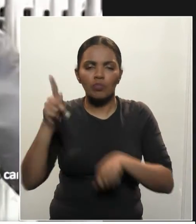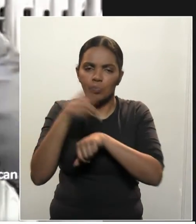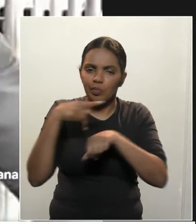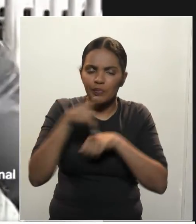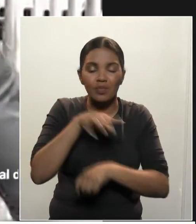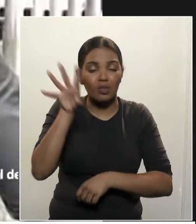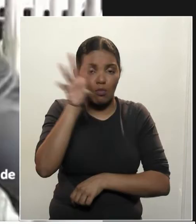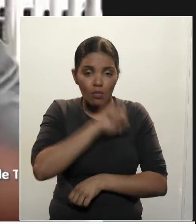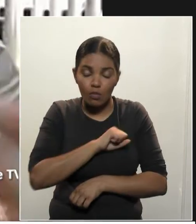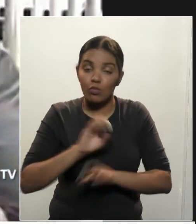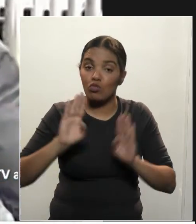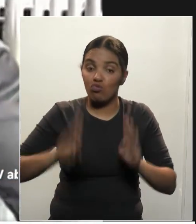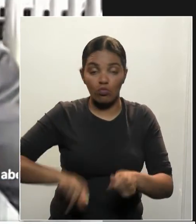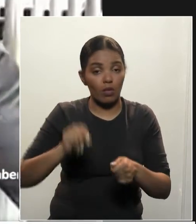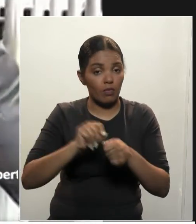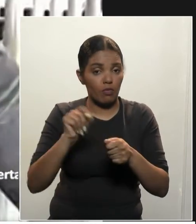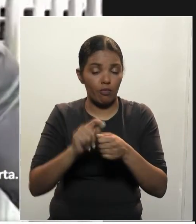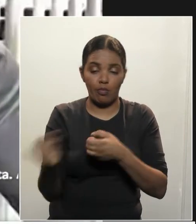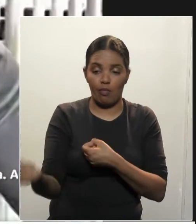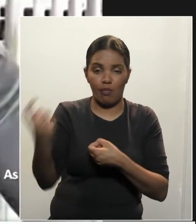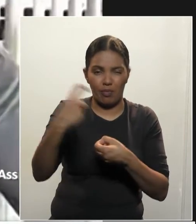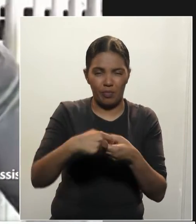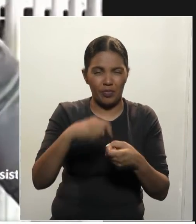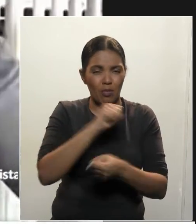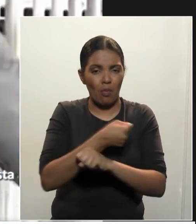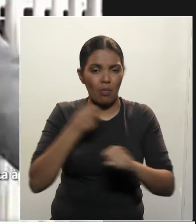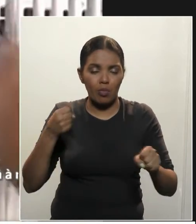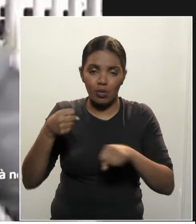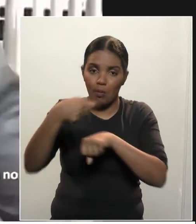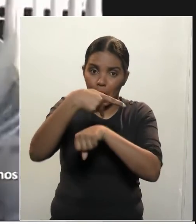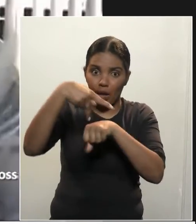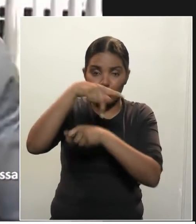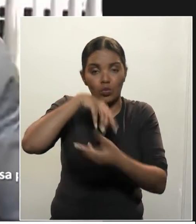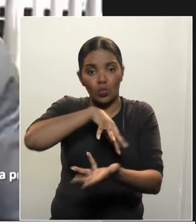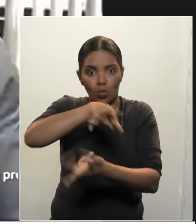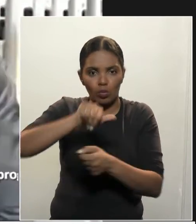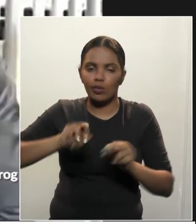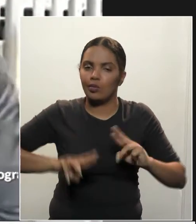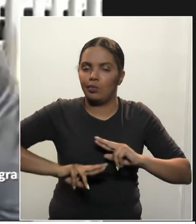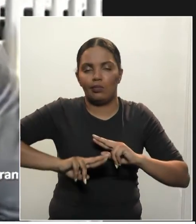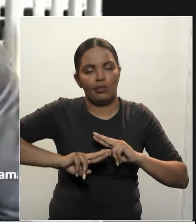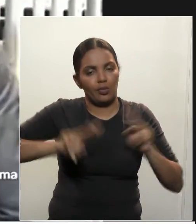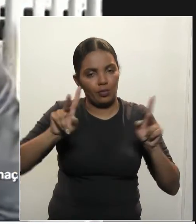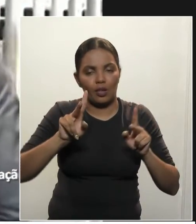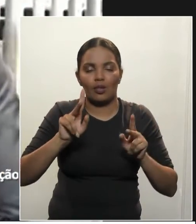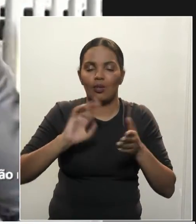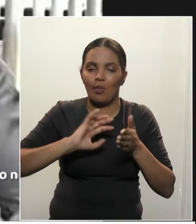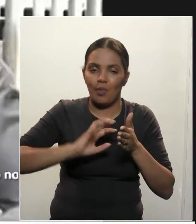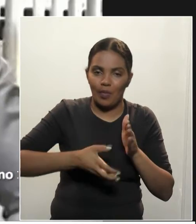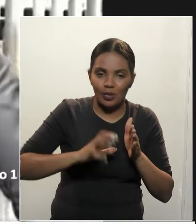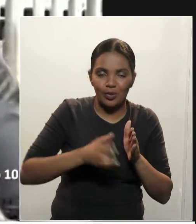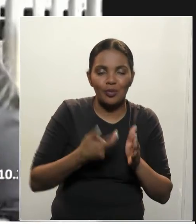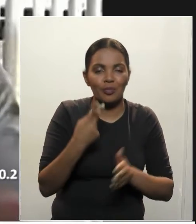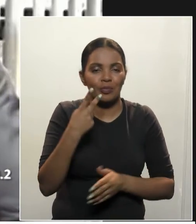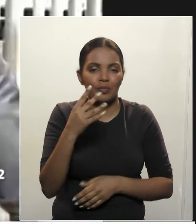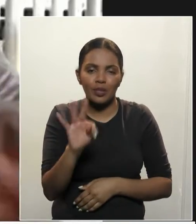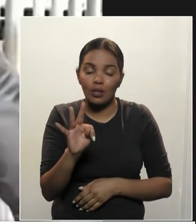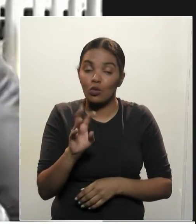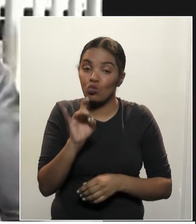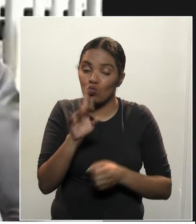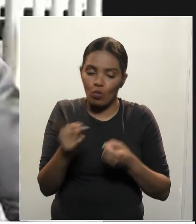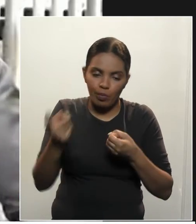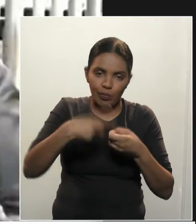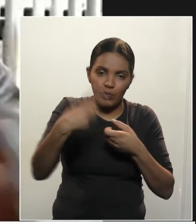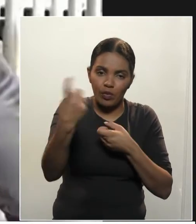fez alianças com os grandes países do mundo, diferente daquele governo corrupto, que ficou aliado só a países